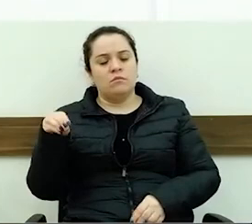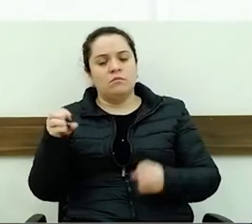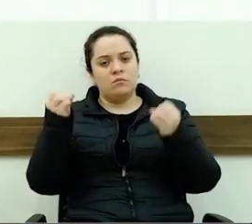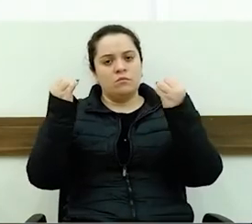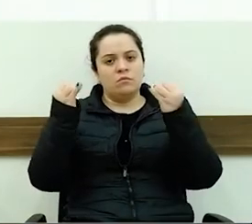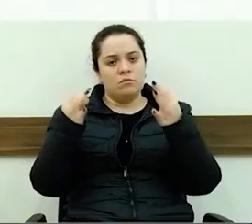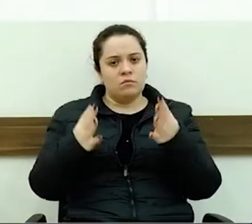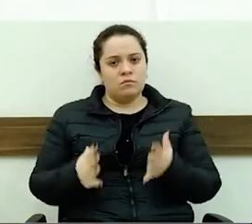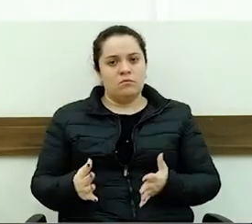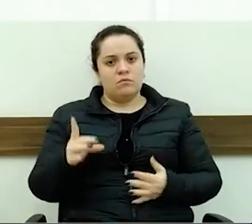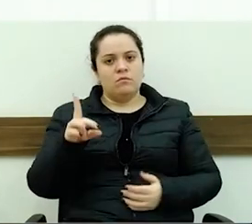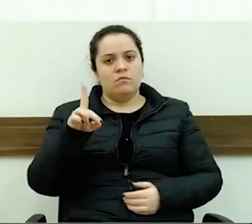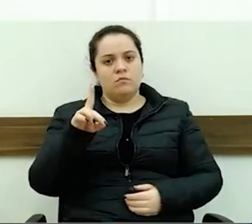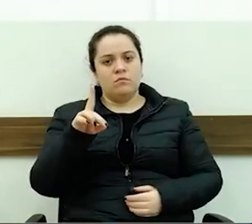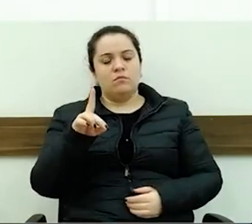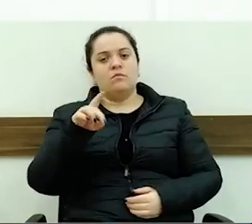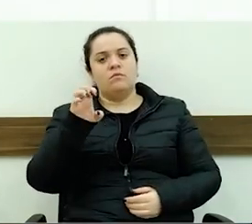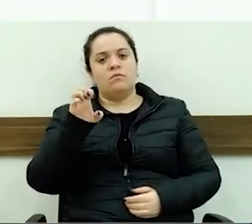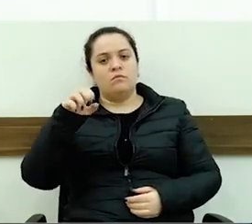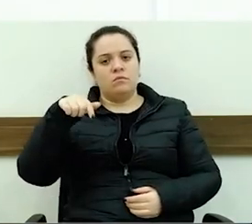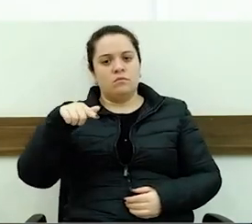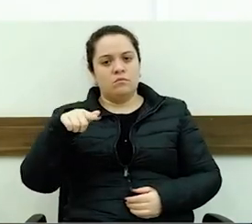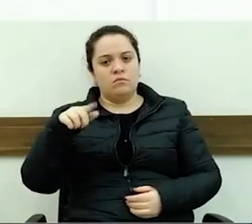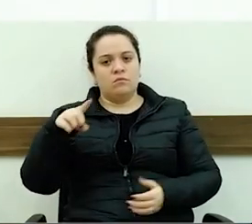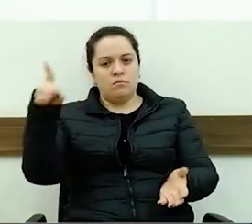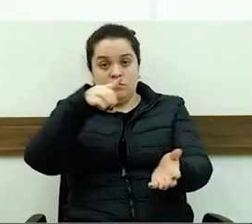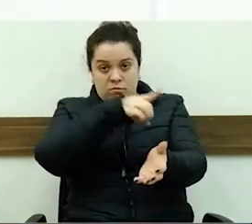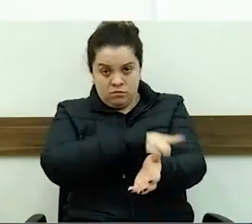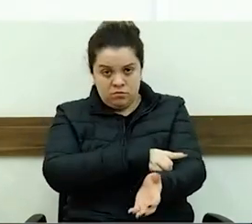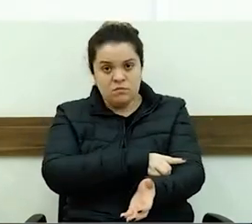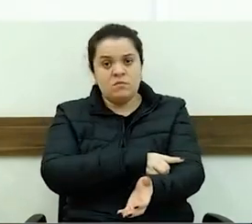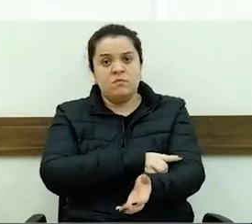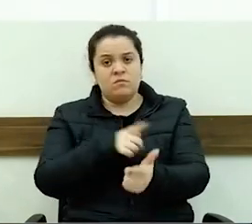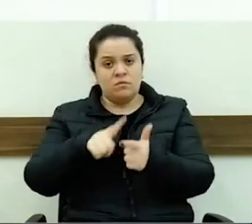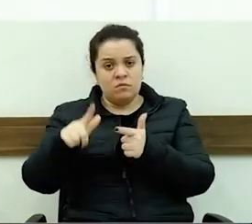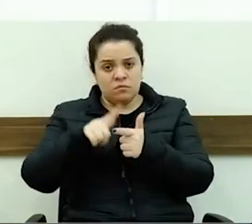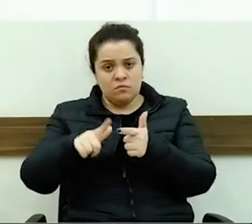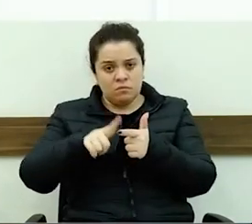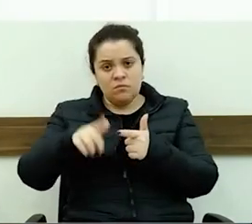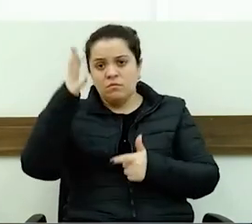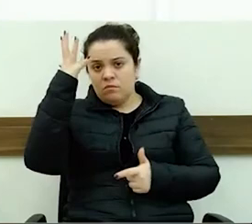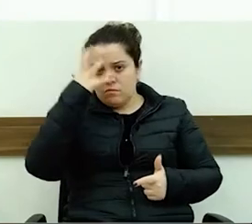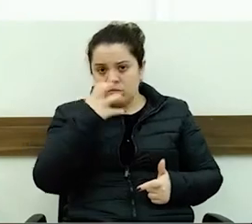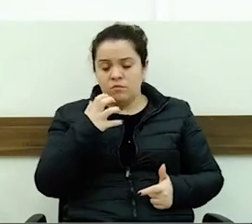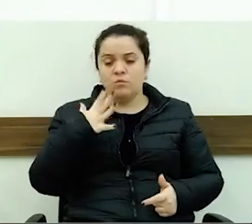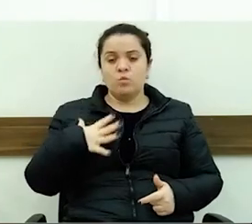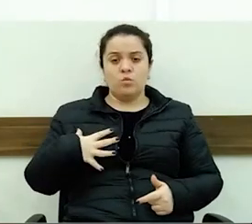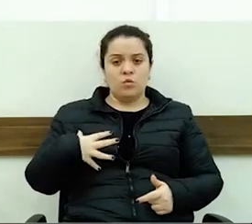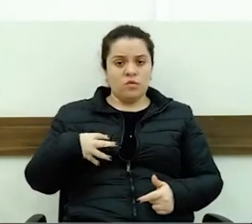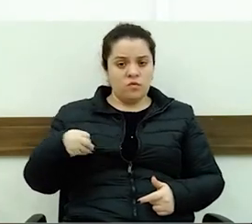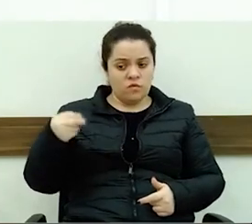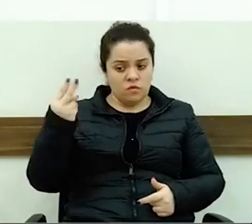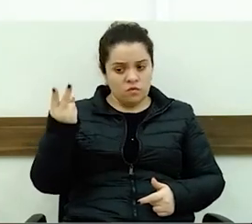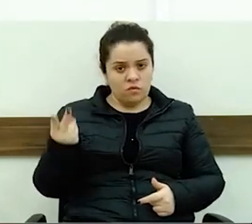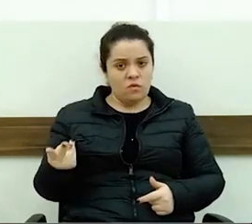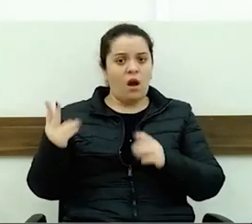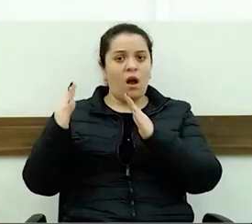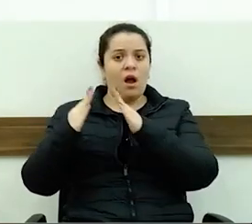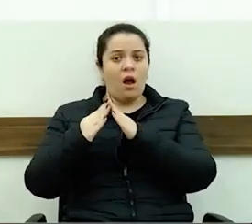sério. Tive também há poucos dias, semana passada, e meu filho ficou uma semana em casa com dengue. É complicado.